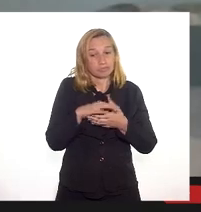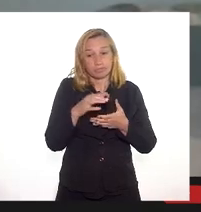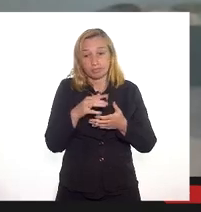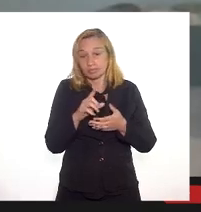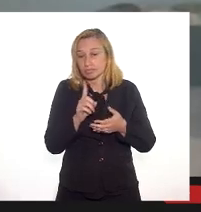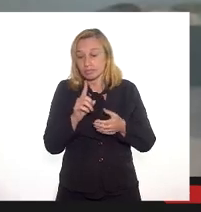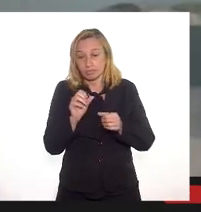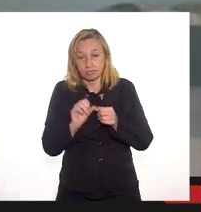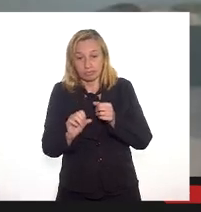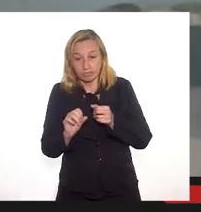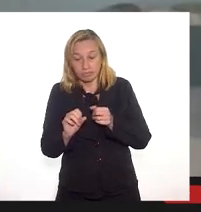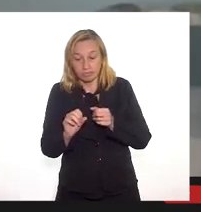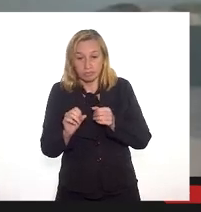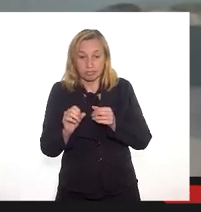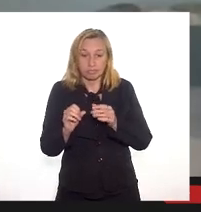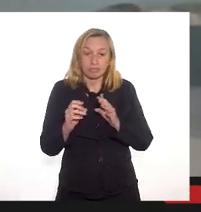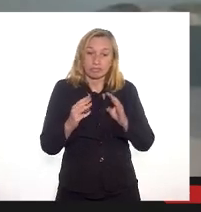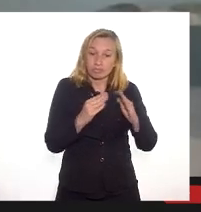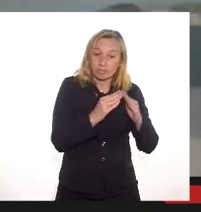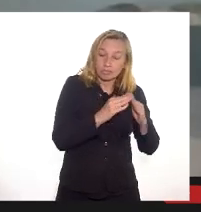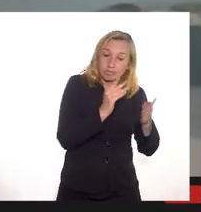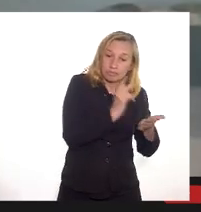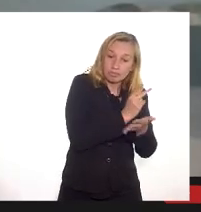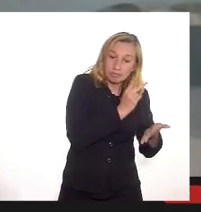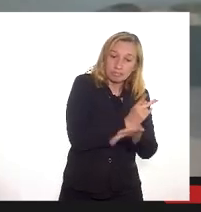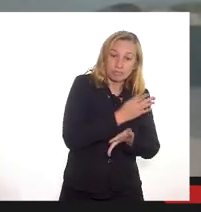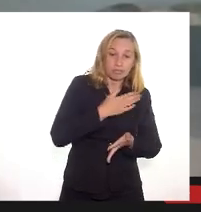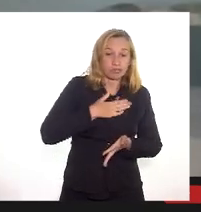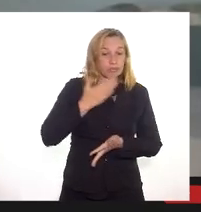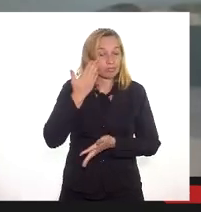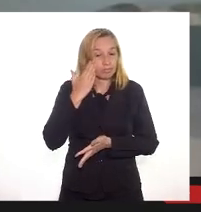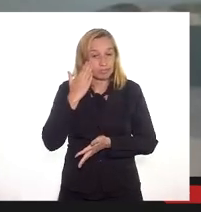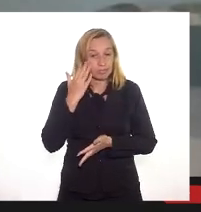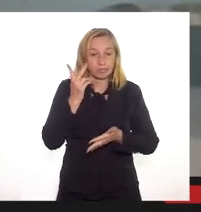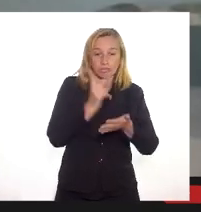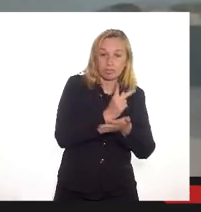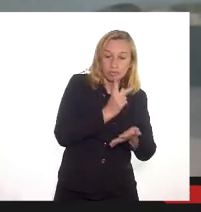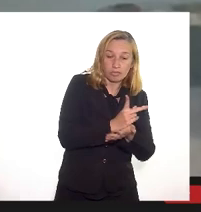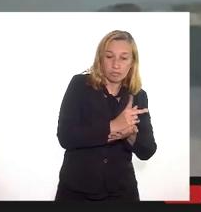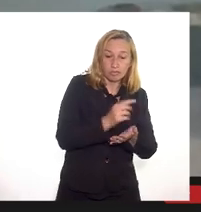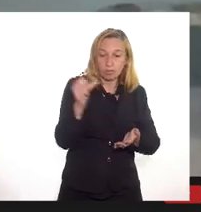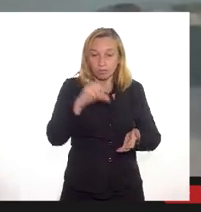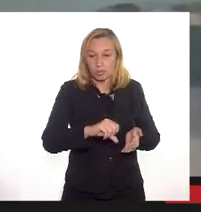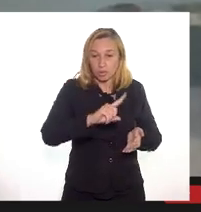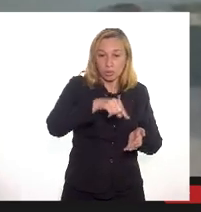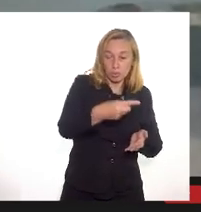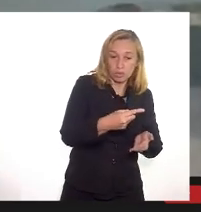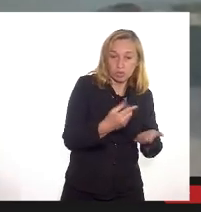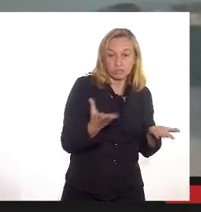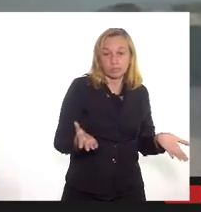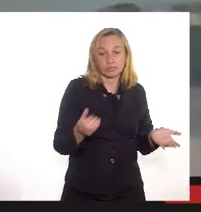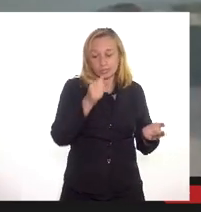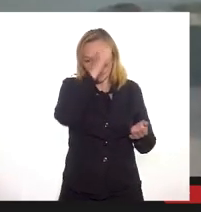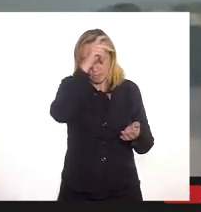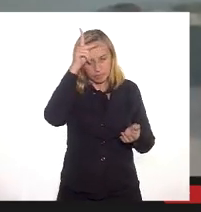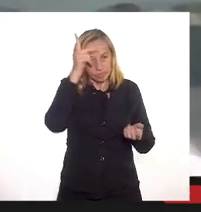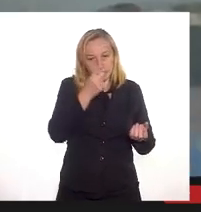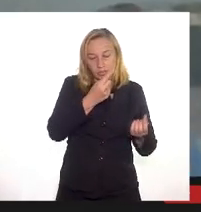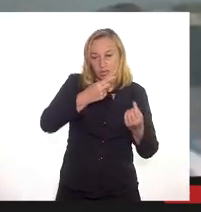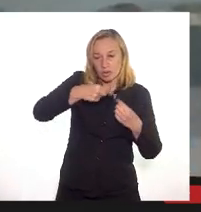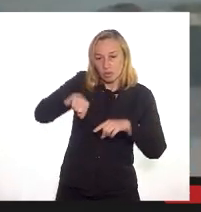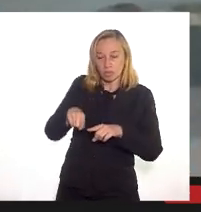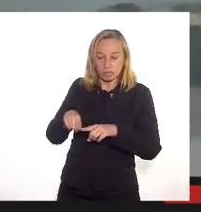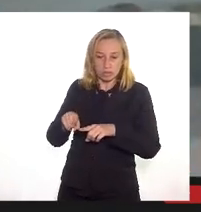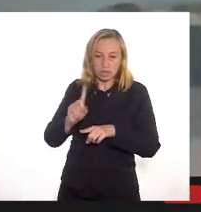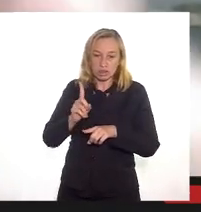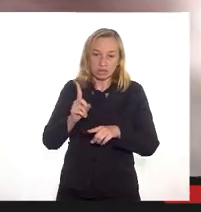isso vai ter ocupação irregular então no meu entender um erro não justifica o outro quer dizer o que a prefeitura tem que fazer é exatamente o contrário não deixar